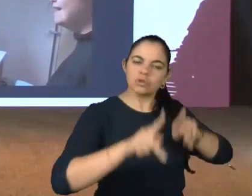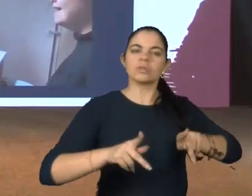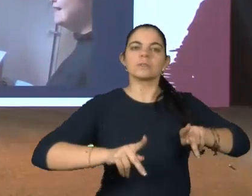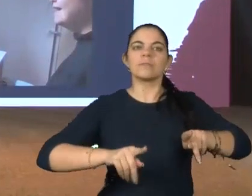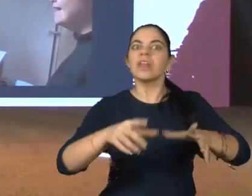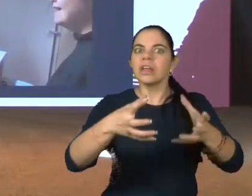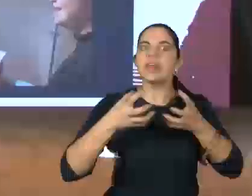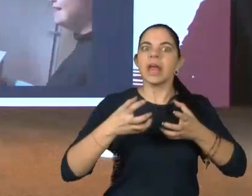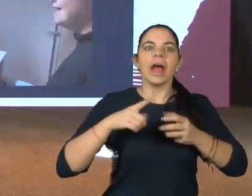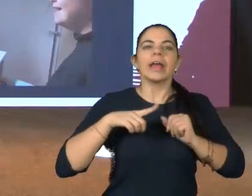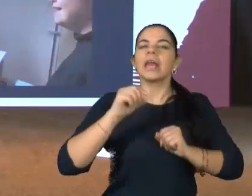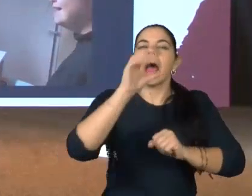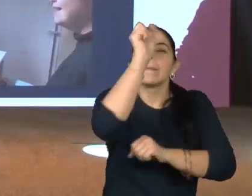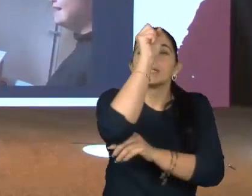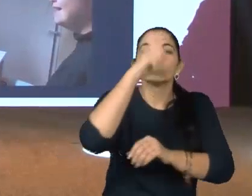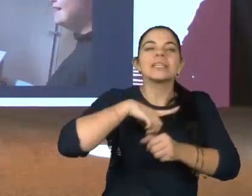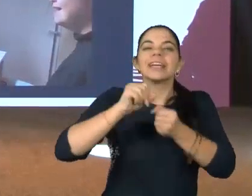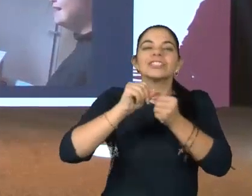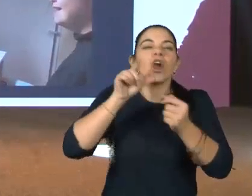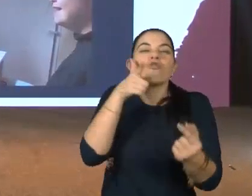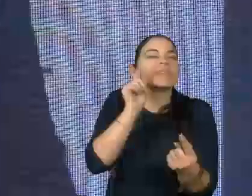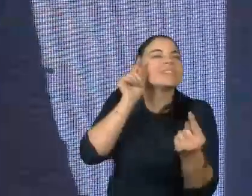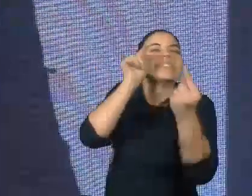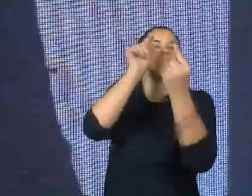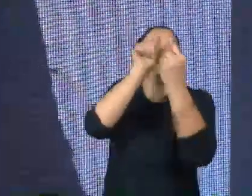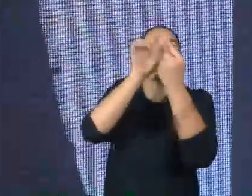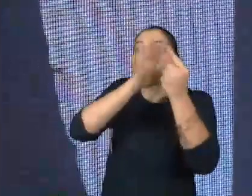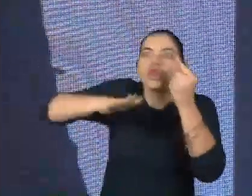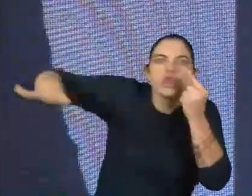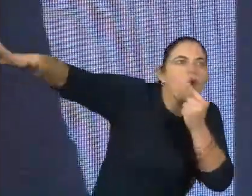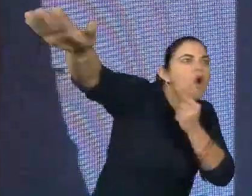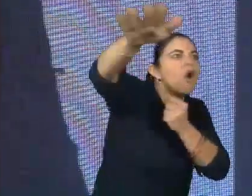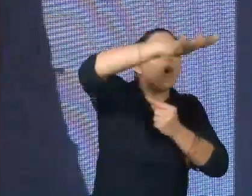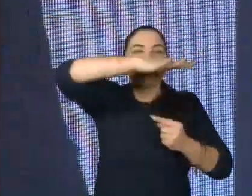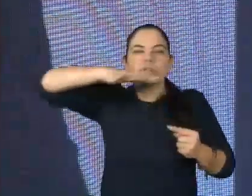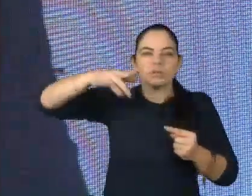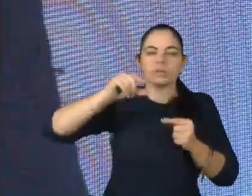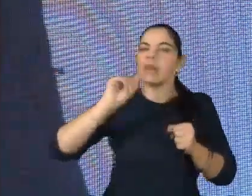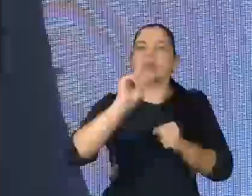nós queríamos que a aprendizagem alcançasse a todos, e não só a alguns.